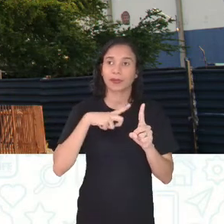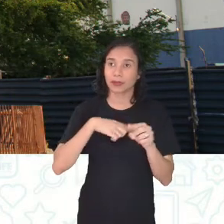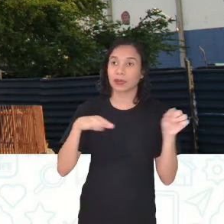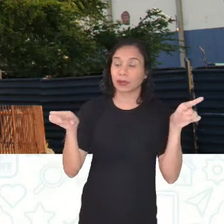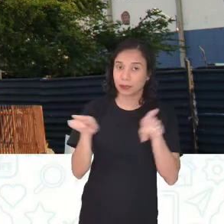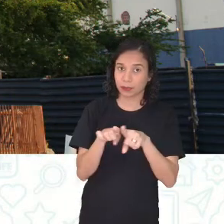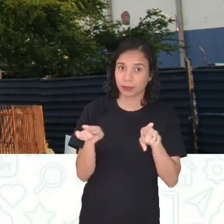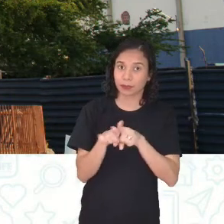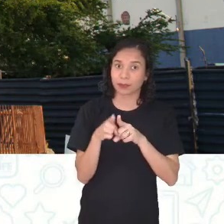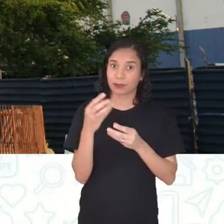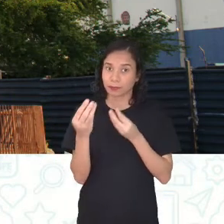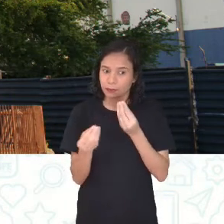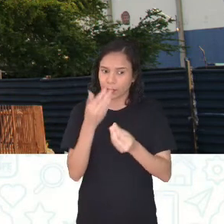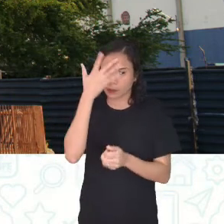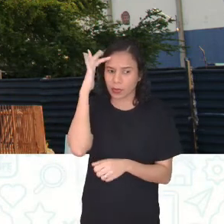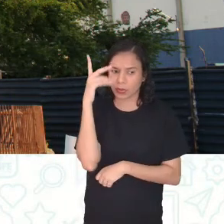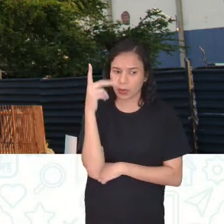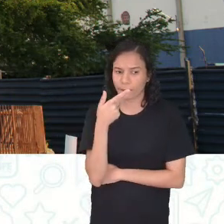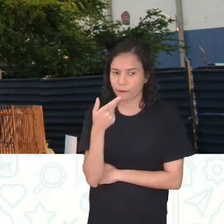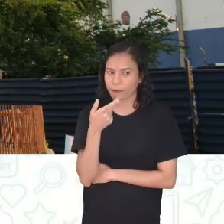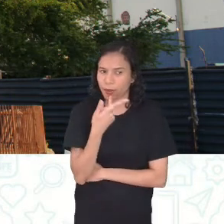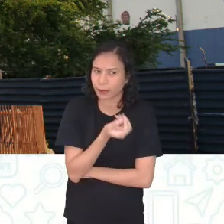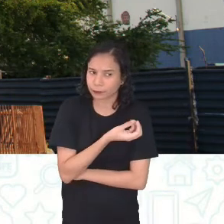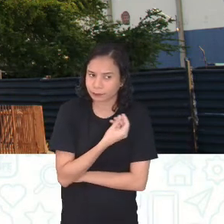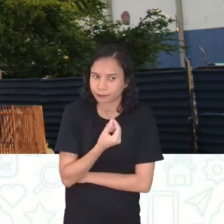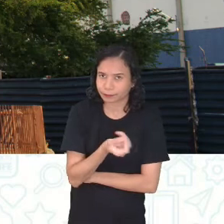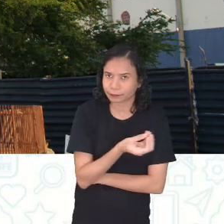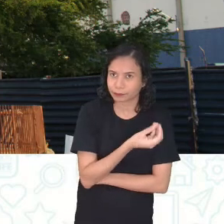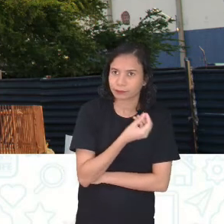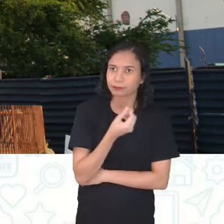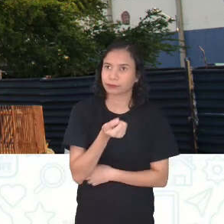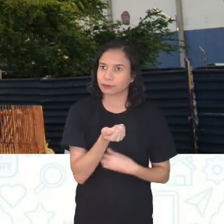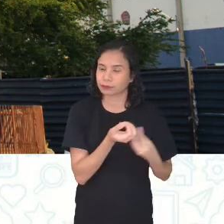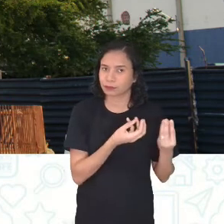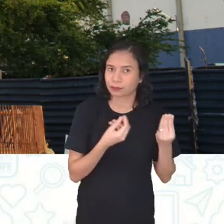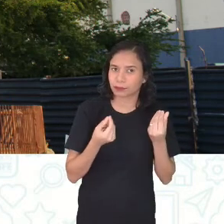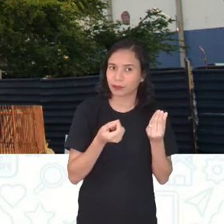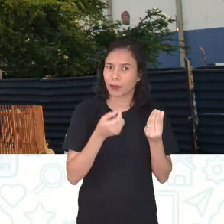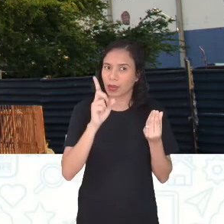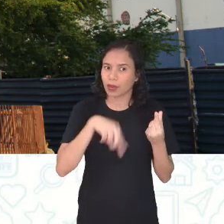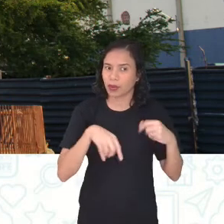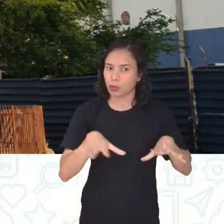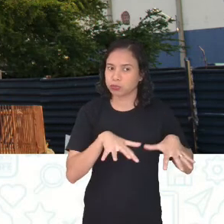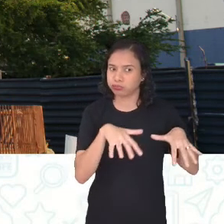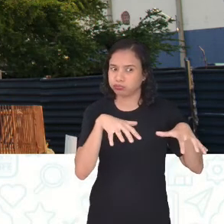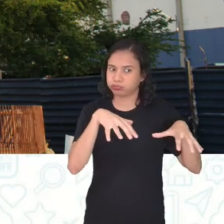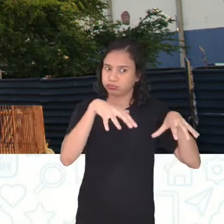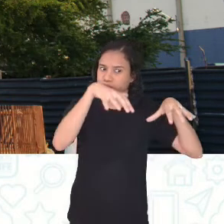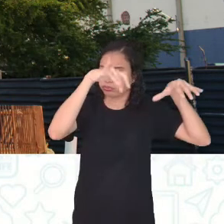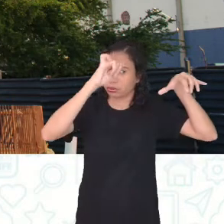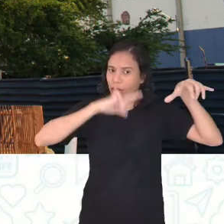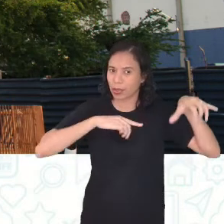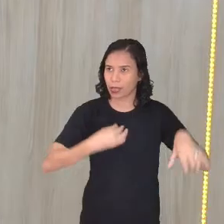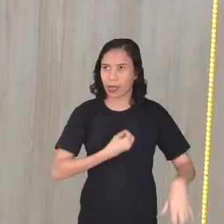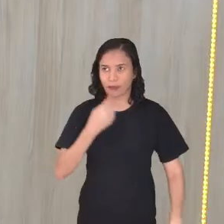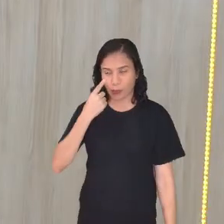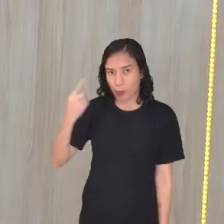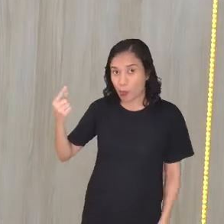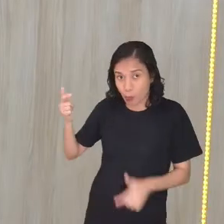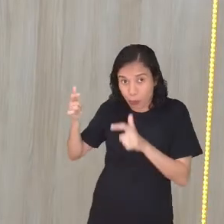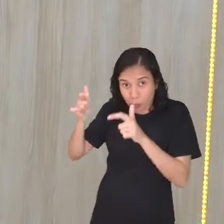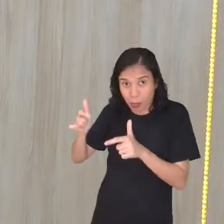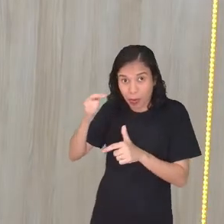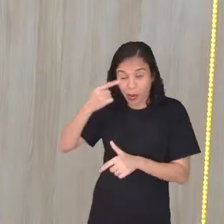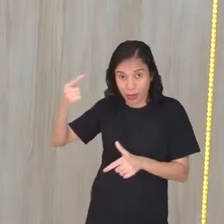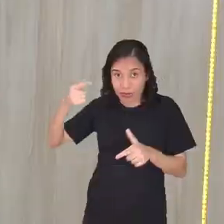até, né? Comentários aí de algo mal assombrado que existe. Porque essa Cruz